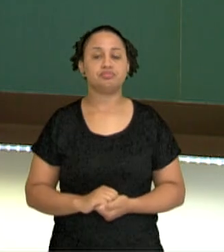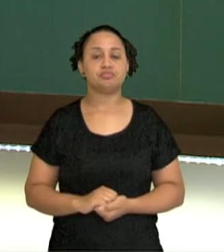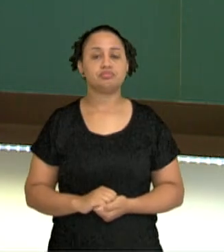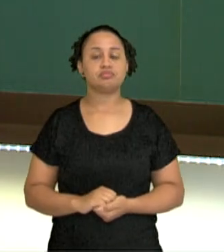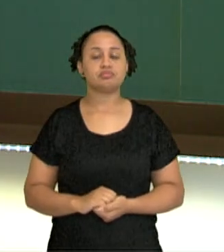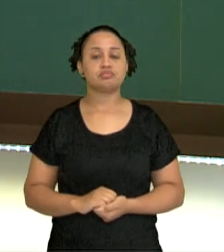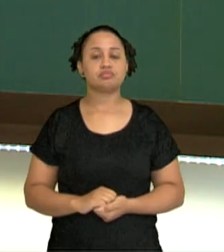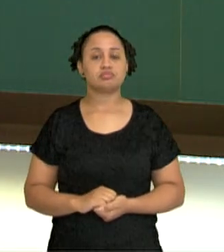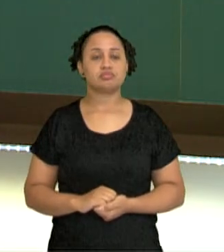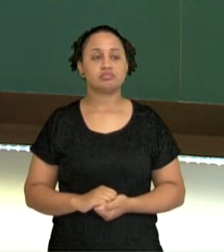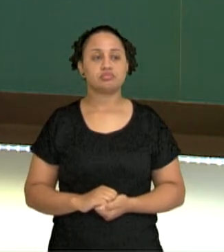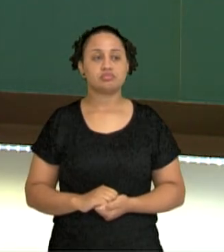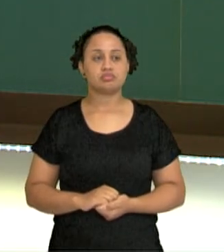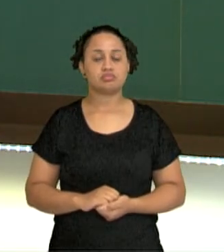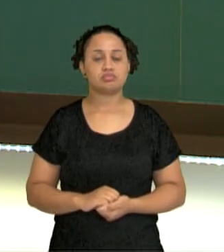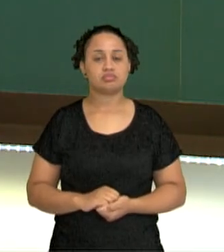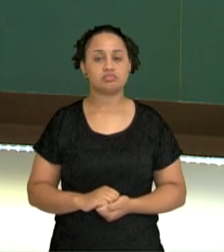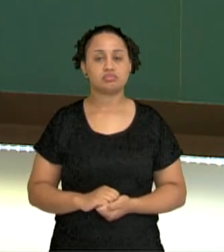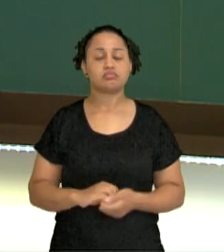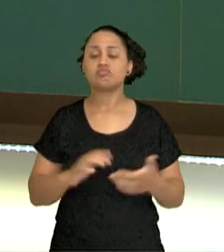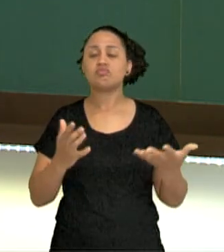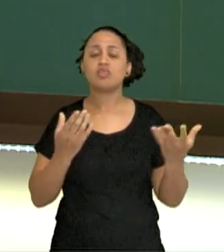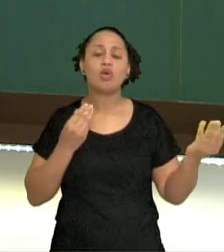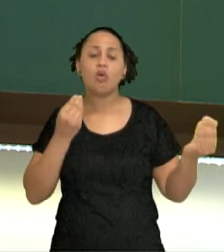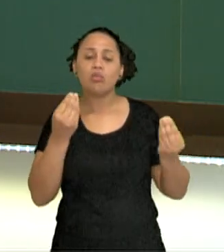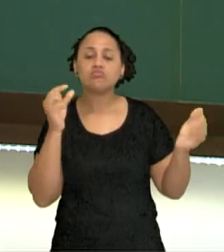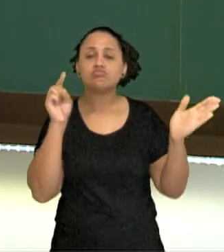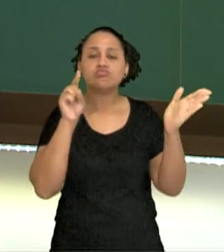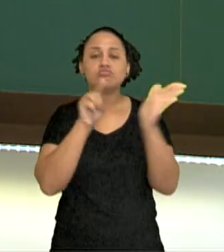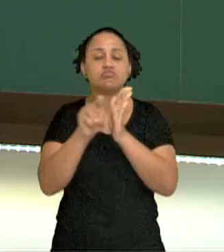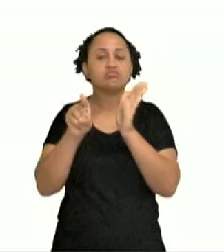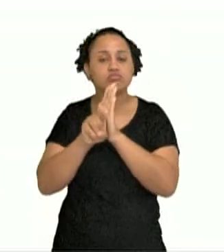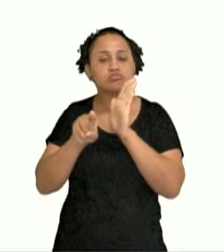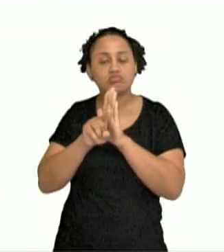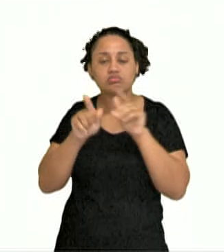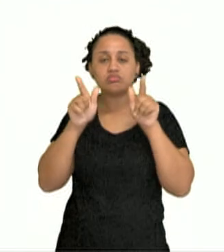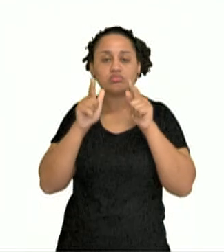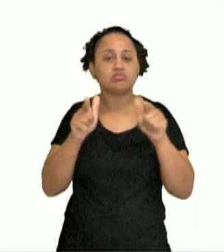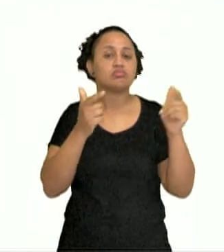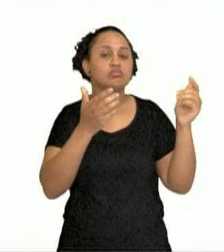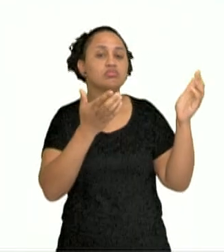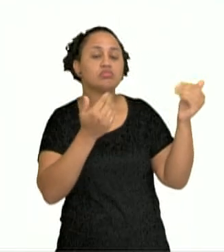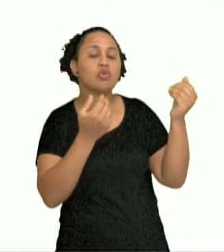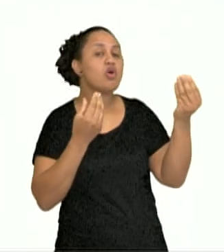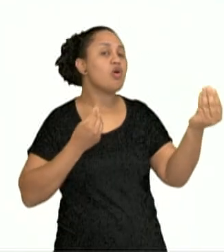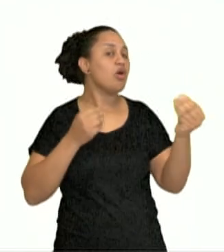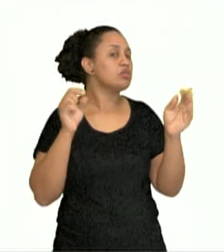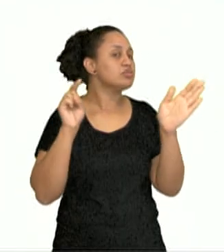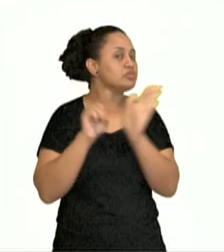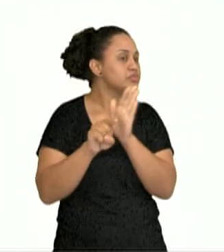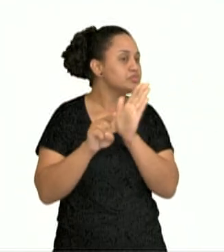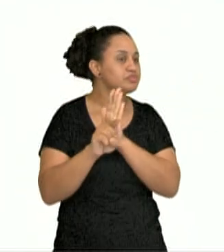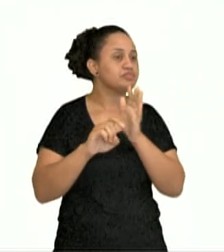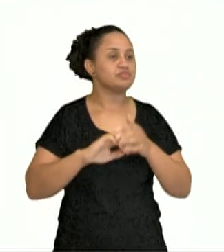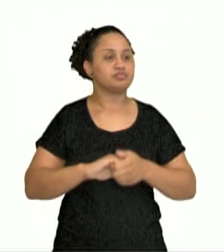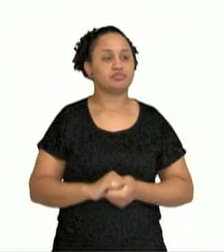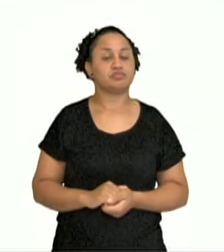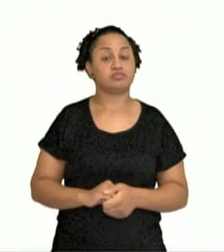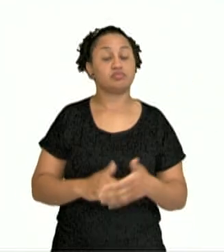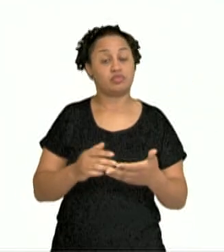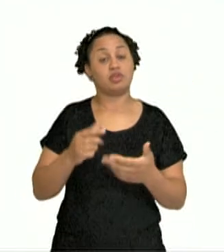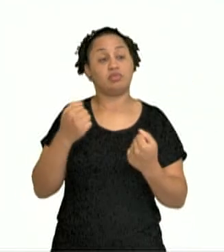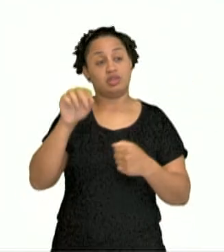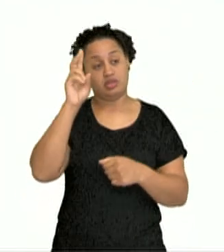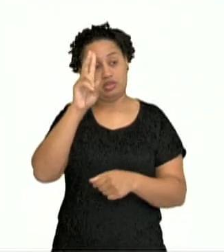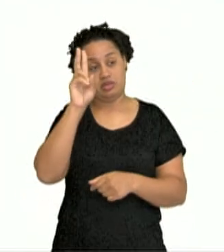E como hacemos perguntas em espanhol? Como é que a gente faz perguntas em espanhol? Lembrando, então, sinais